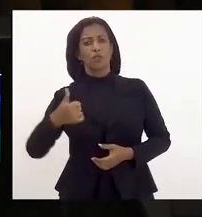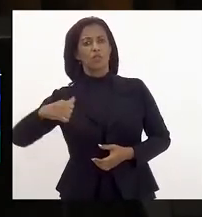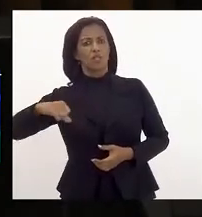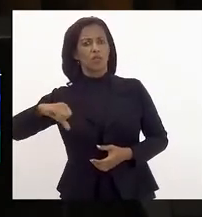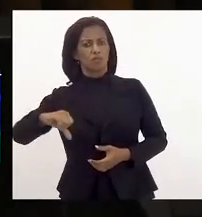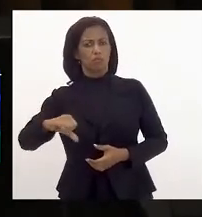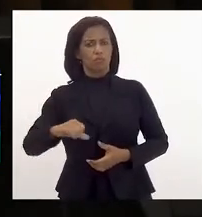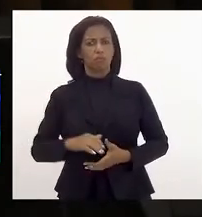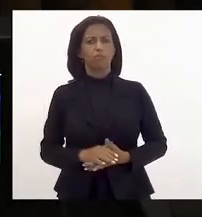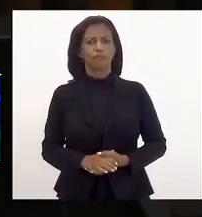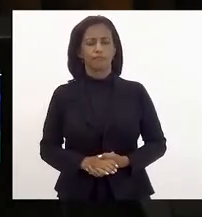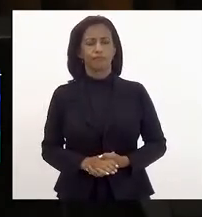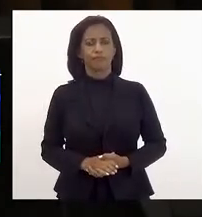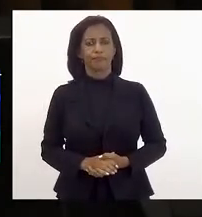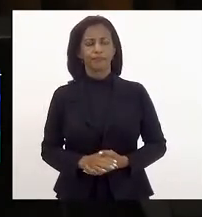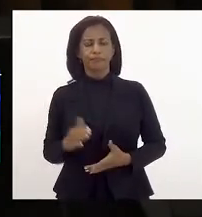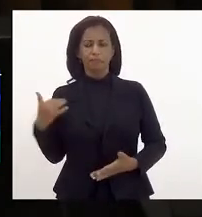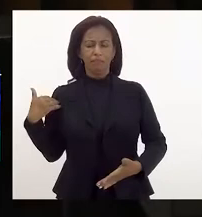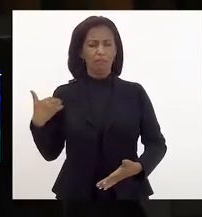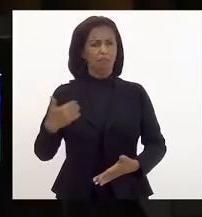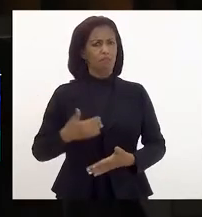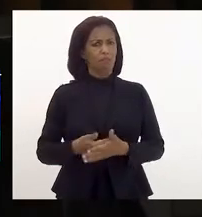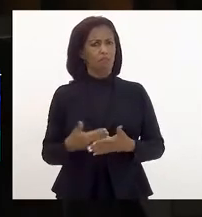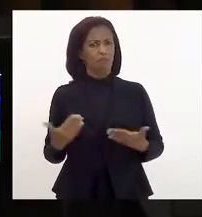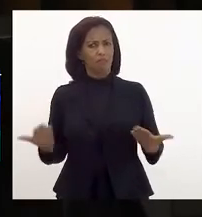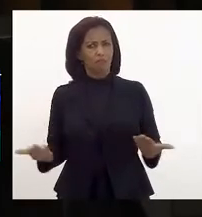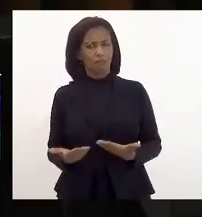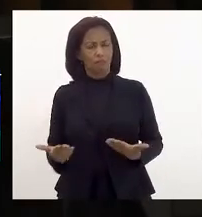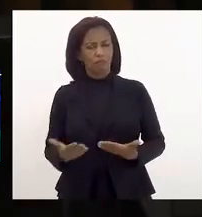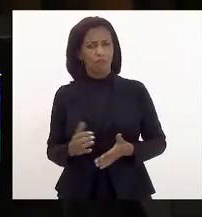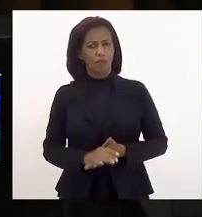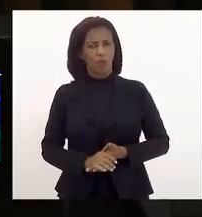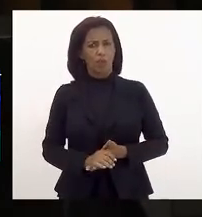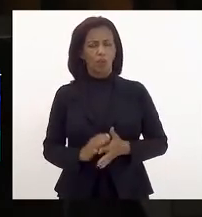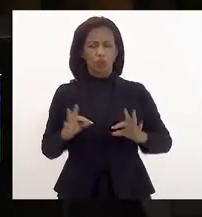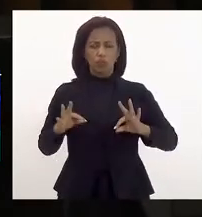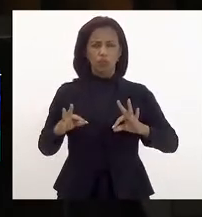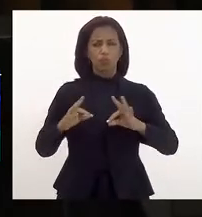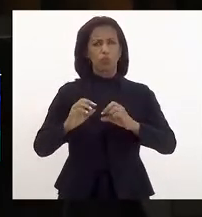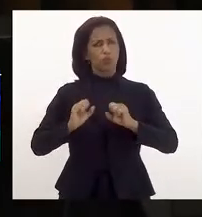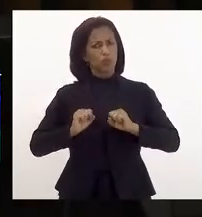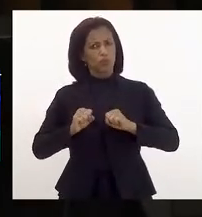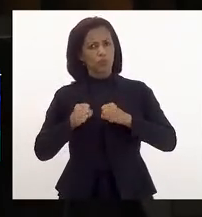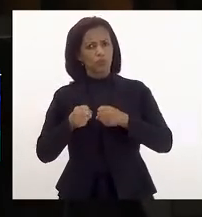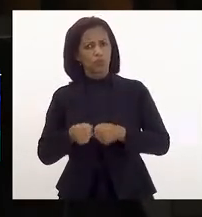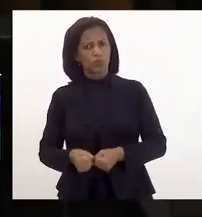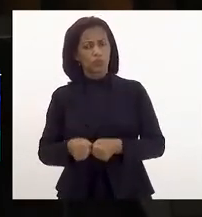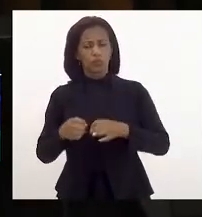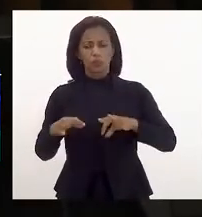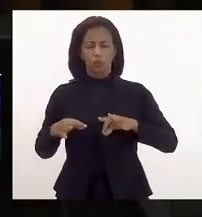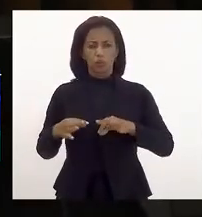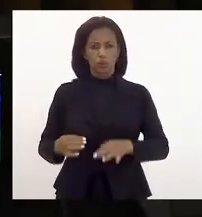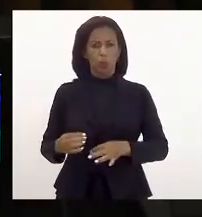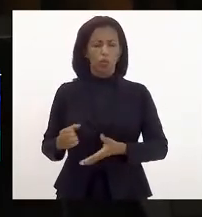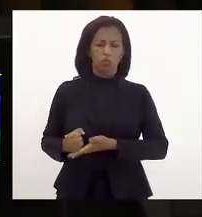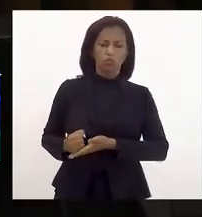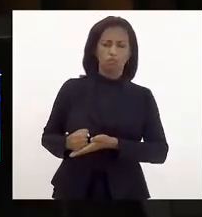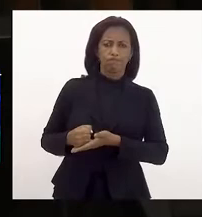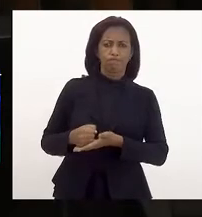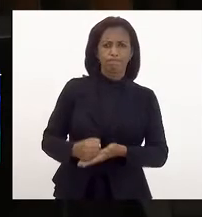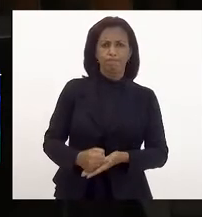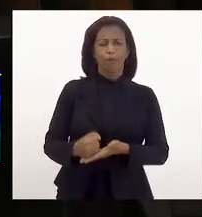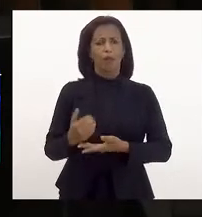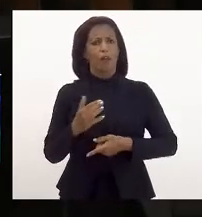e até agora com todo o esforço e todo o apoio do